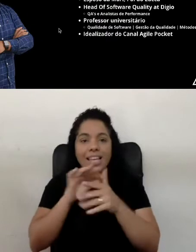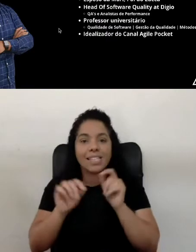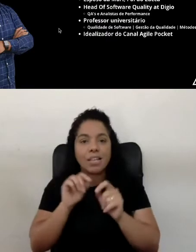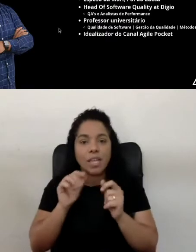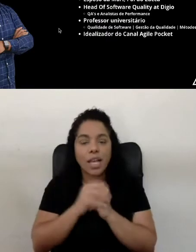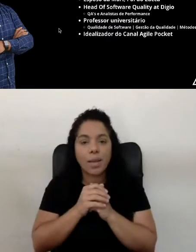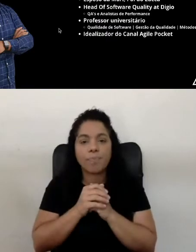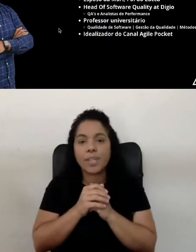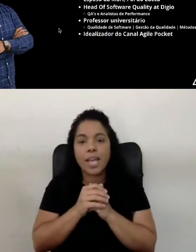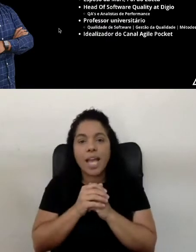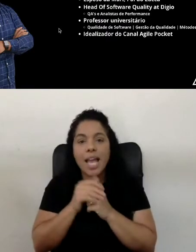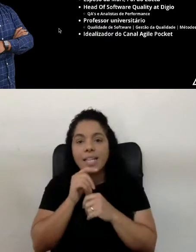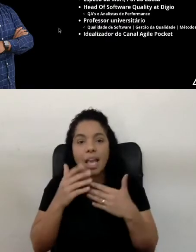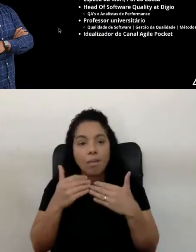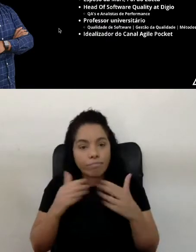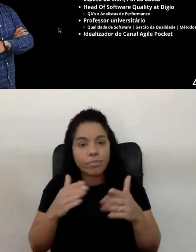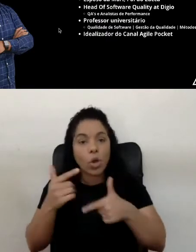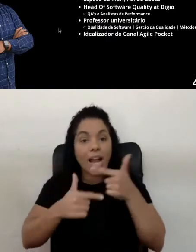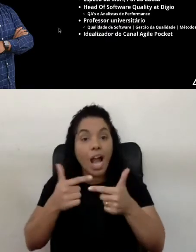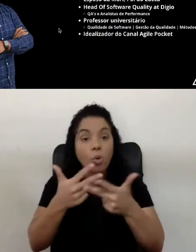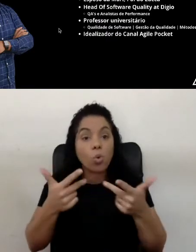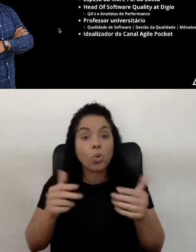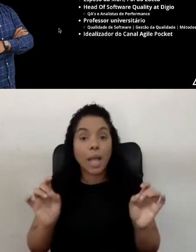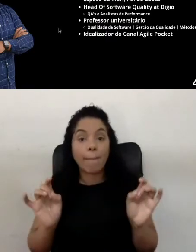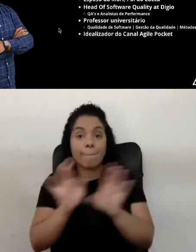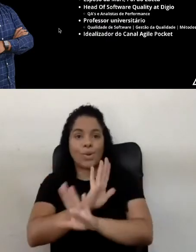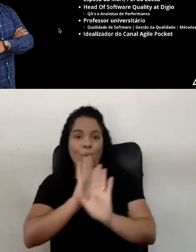para tocar algo que já está pronto, né?